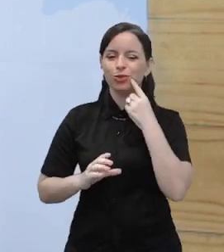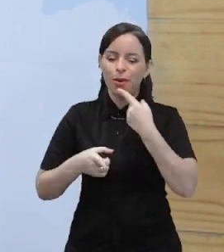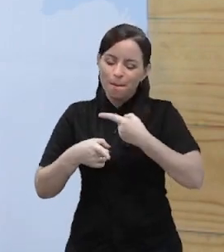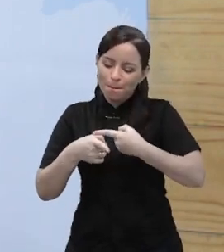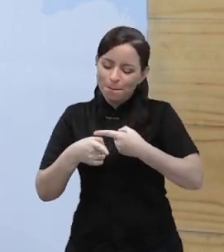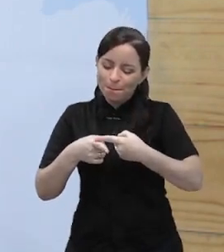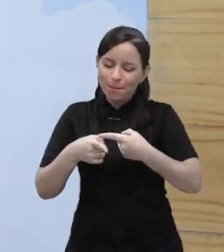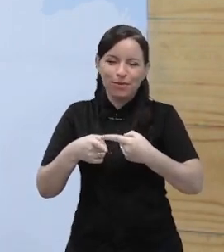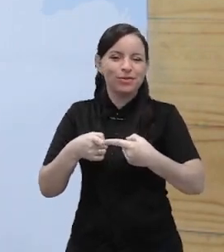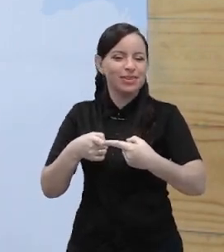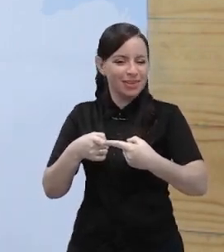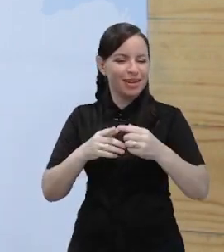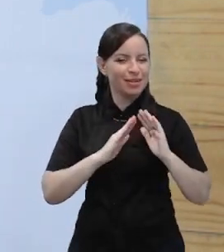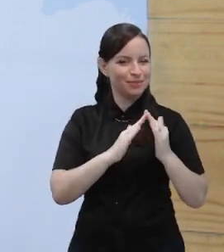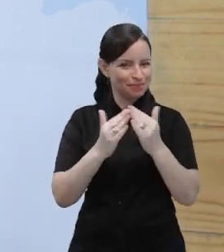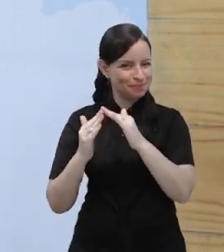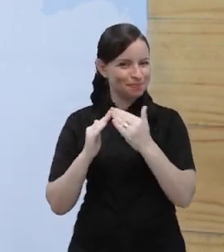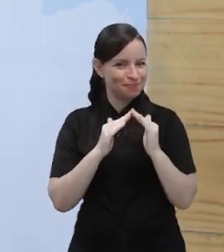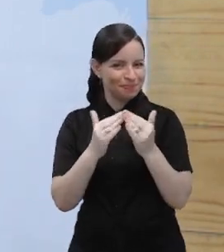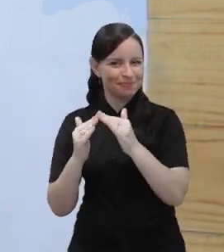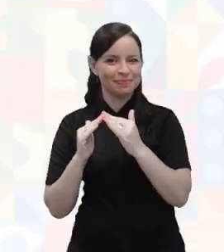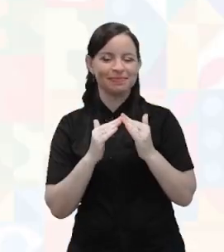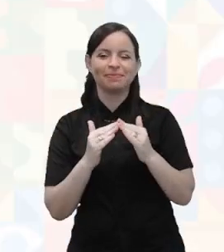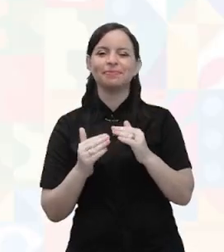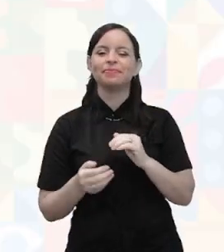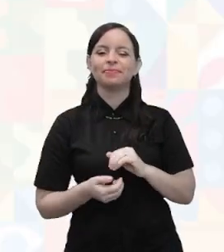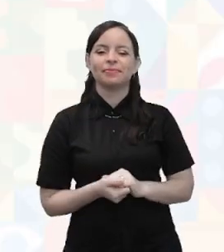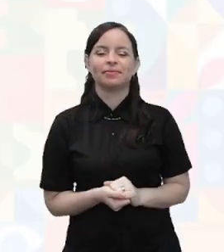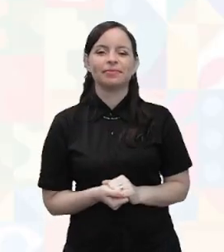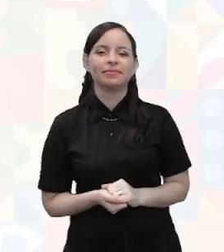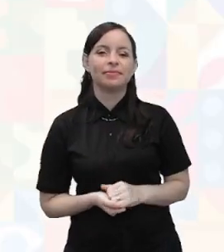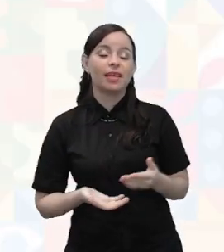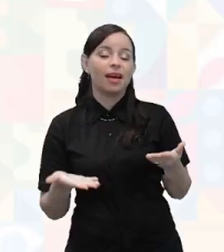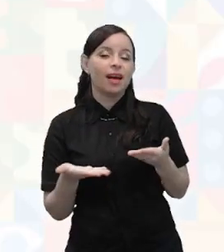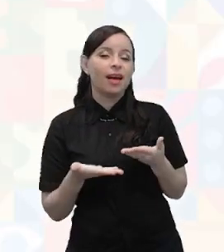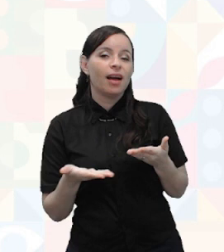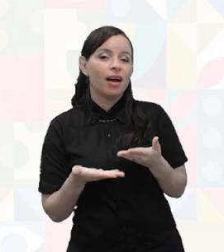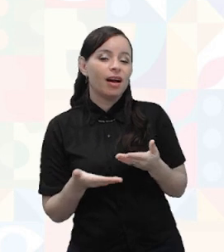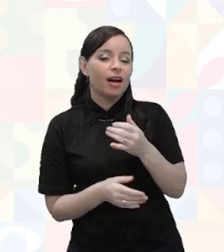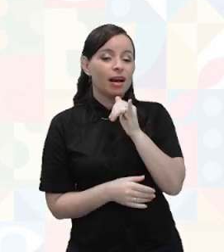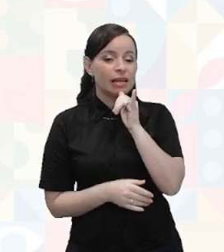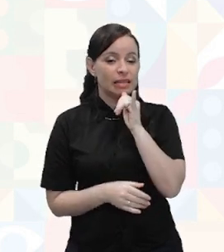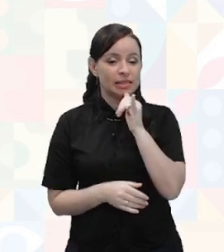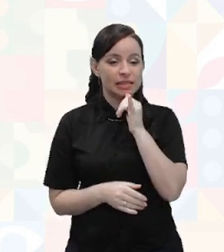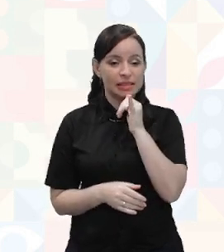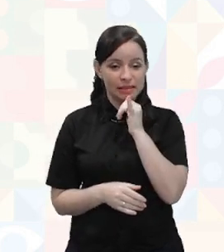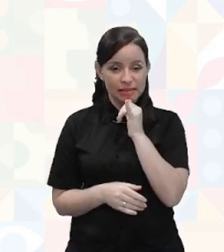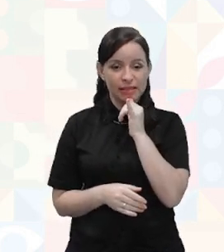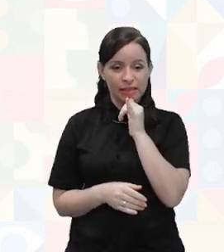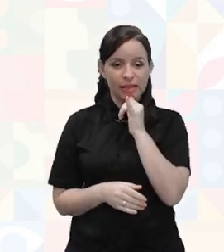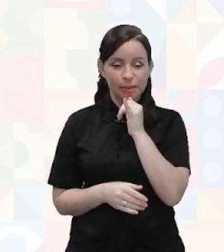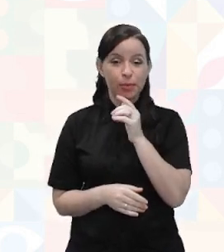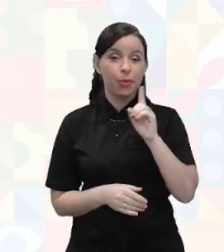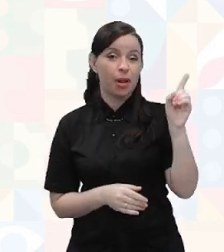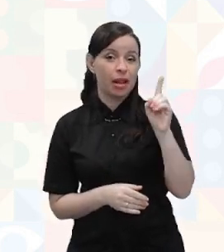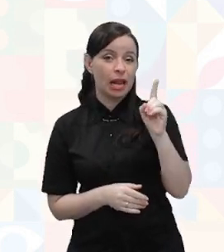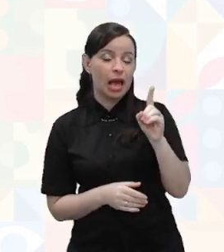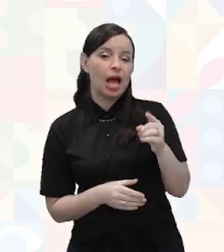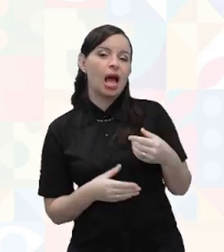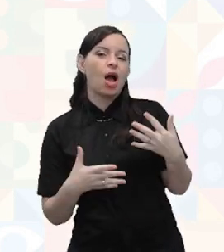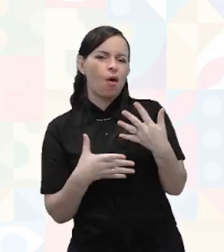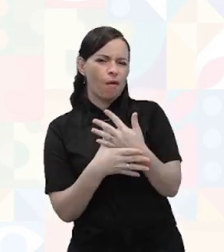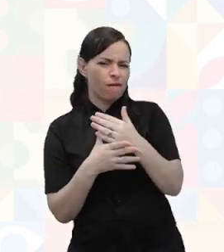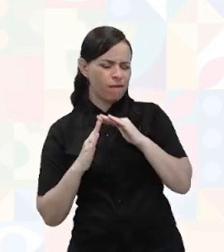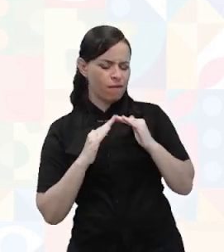pequenos bairros, beleza? Nesse aqui, nesse caso, nós temos o exemplo da Martha's Vineyard, que é uma